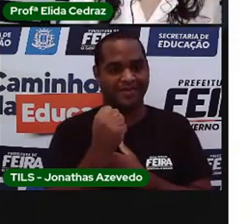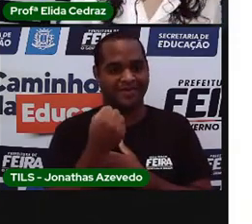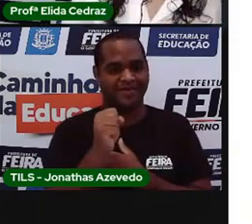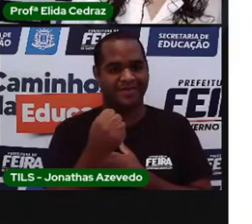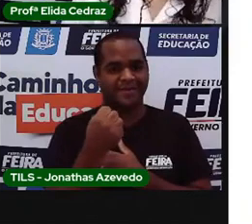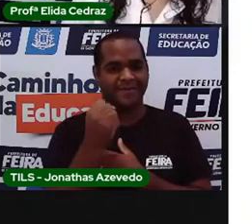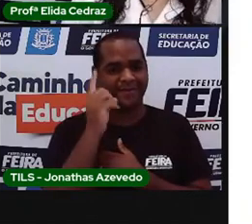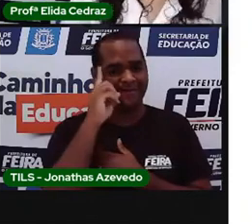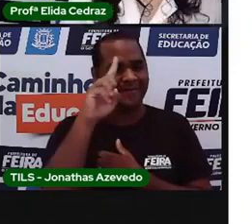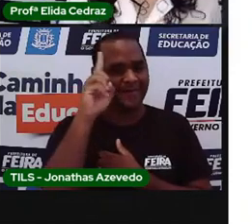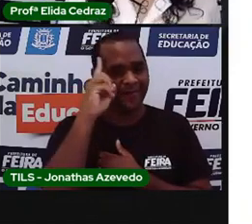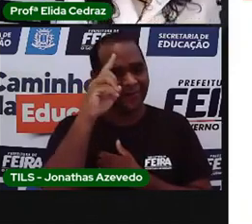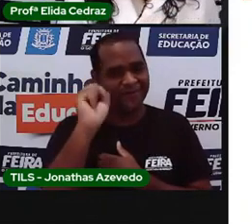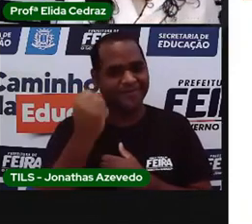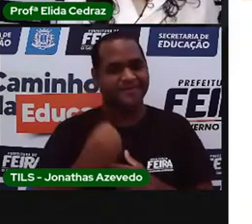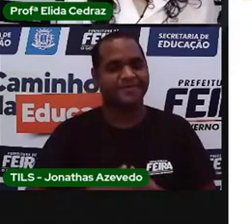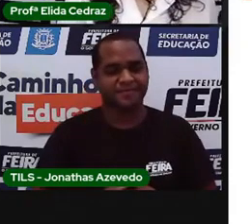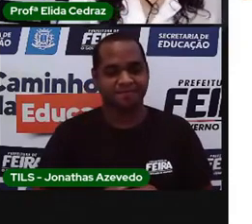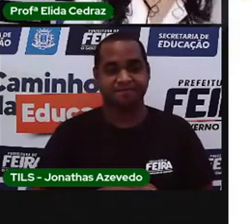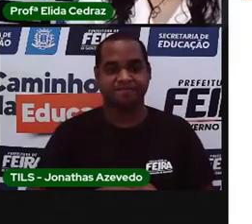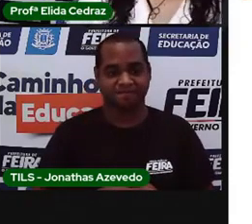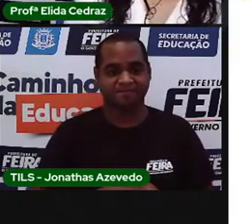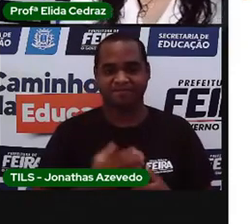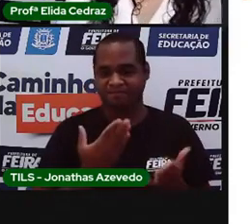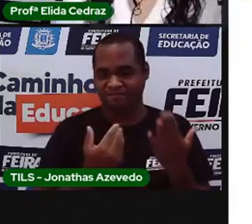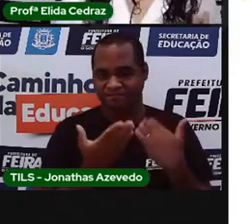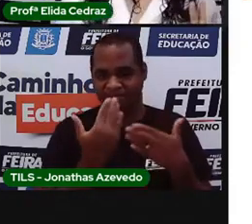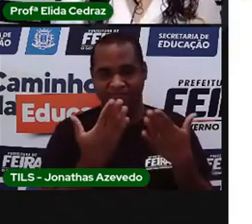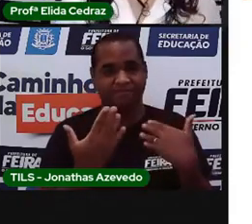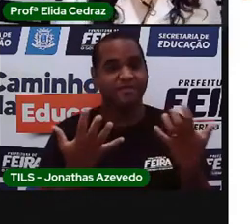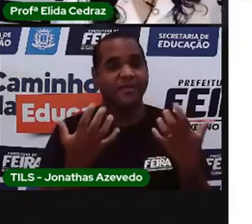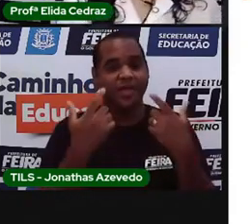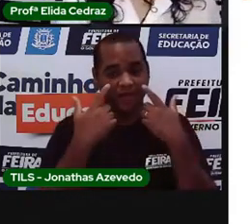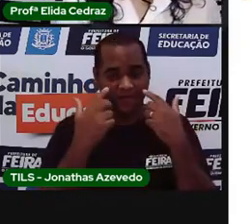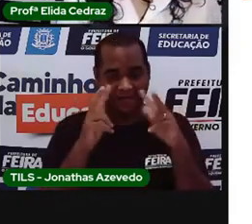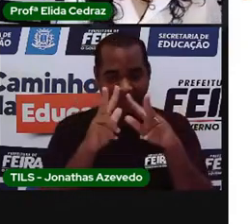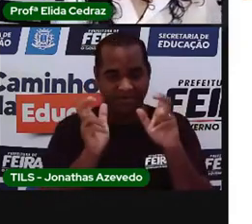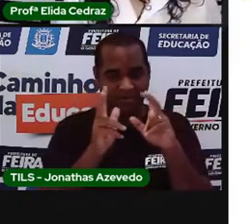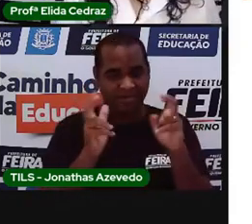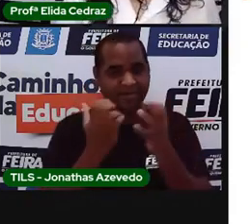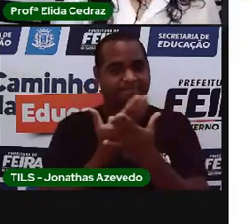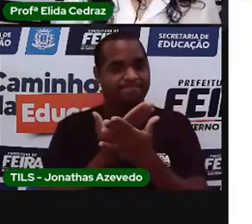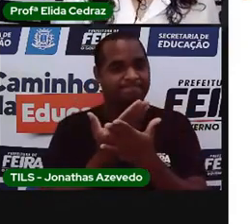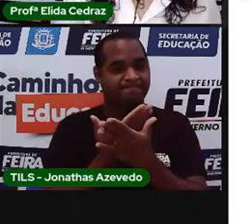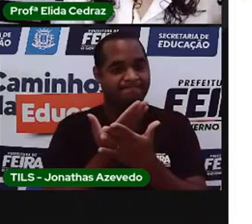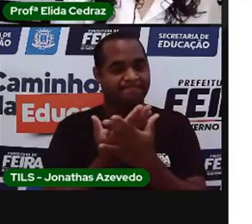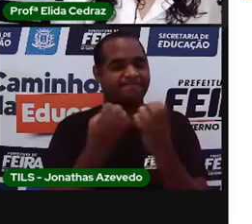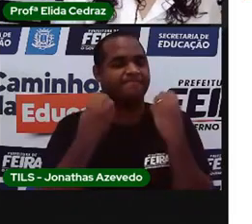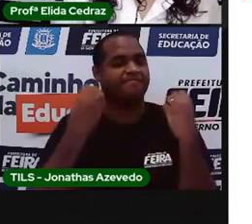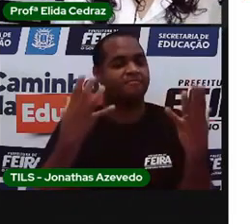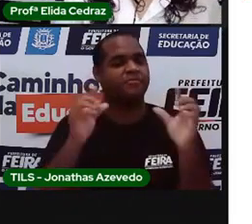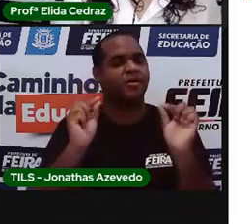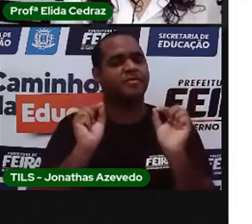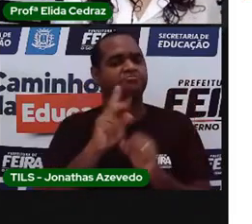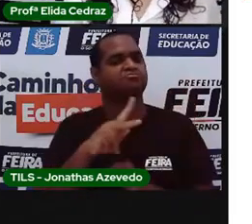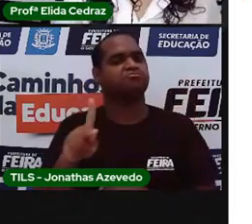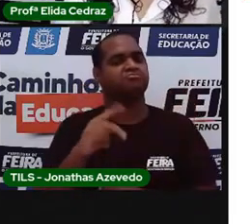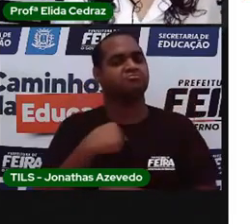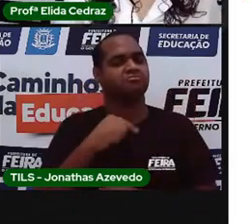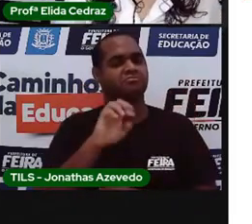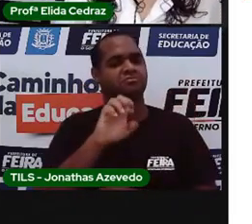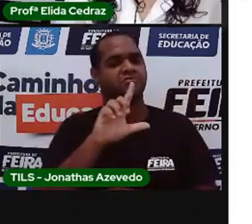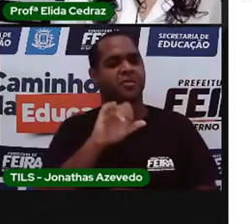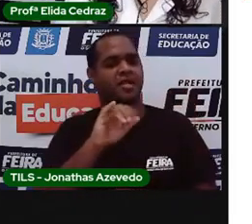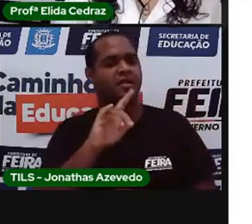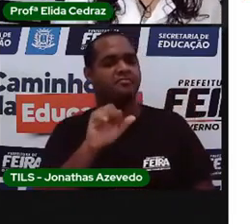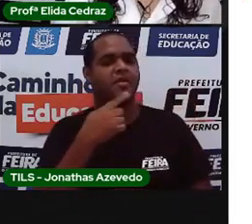oito. Muito bem. Vamos nessa. Revendo os temas estudados. Pró, o que foi que a